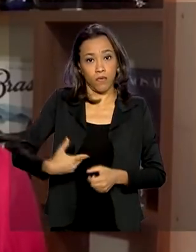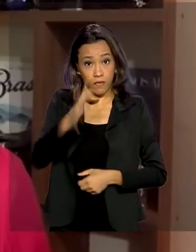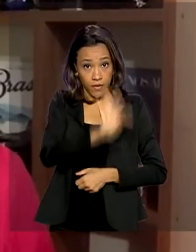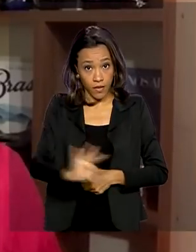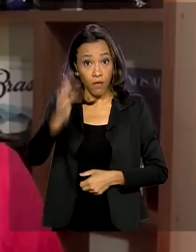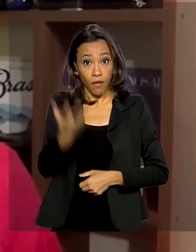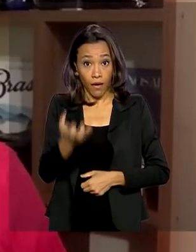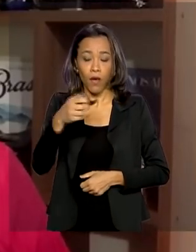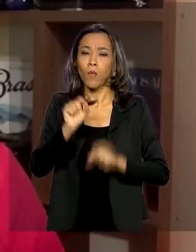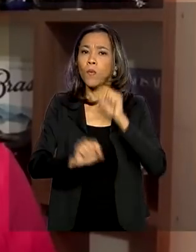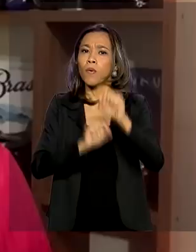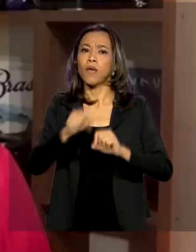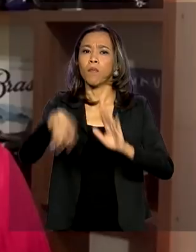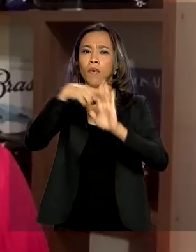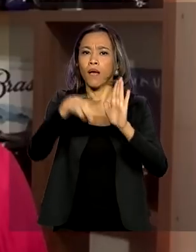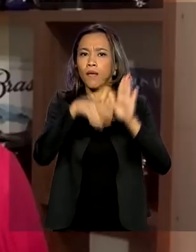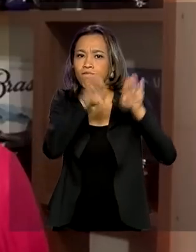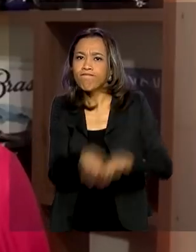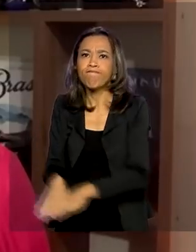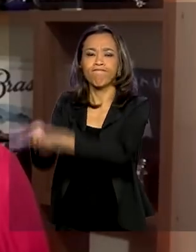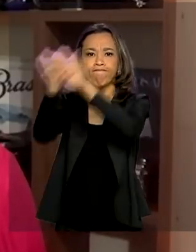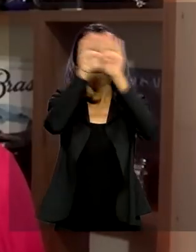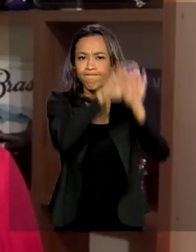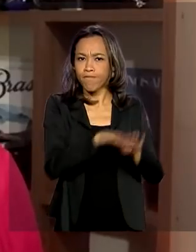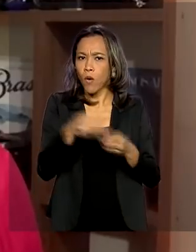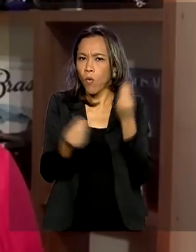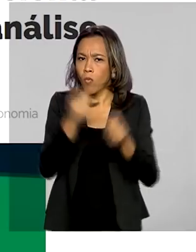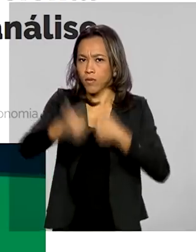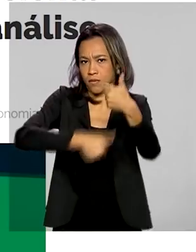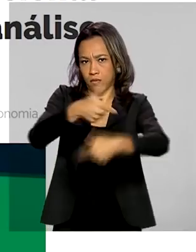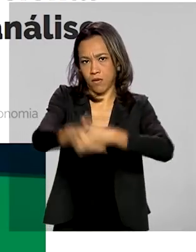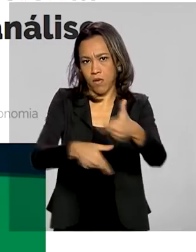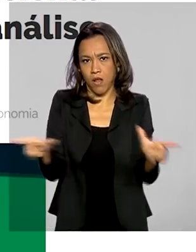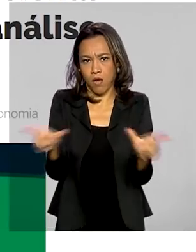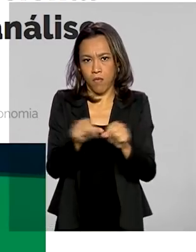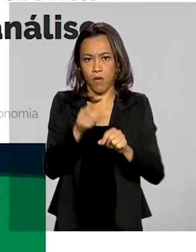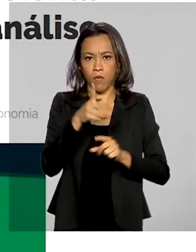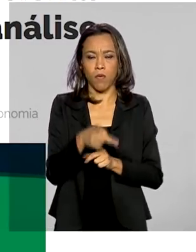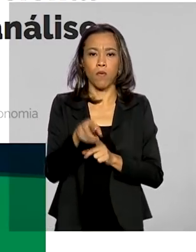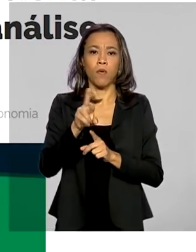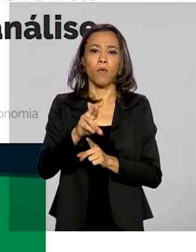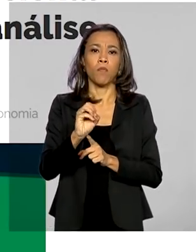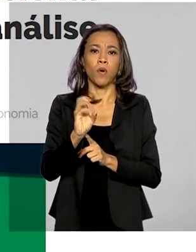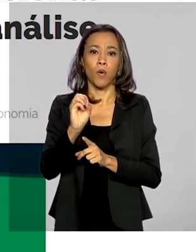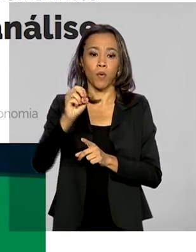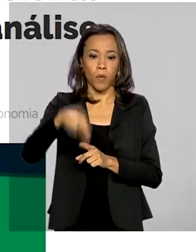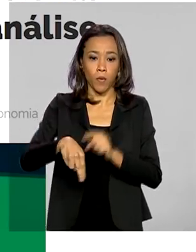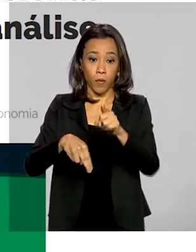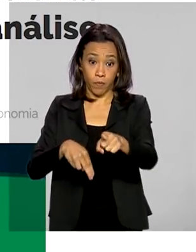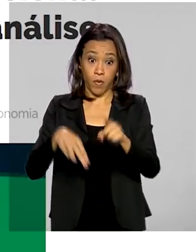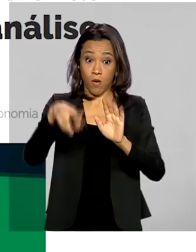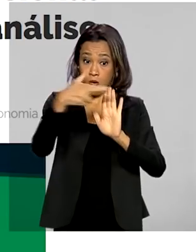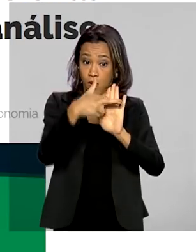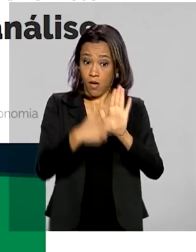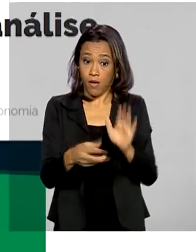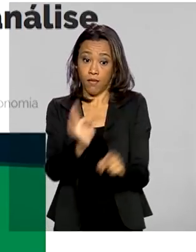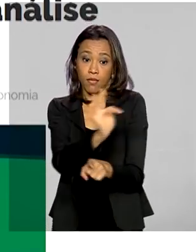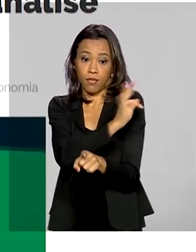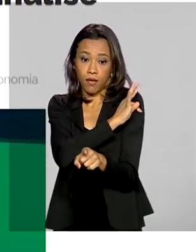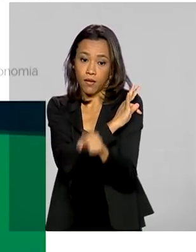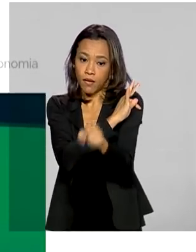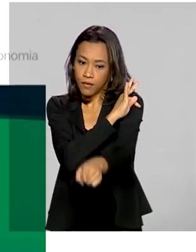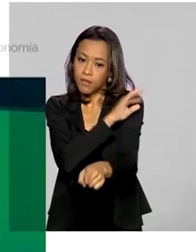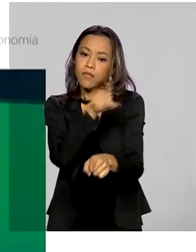padronizar o método de atuação dos órgãos de defesa. Uma nota técnica dos Ministérios da Justiça e Segurança